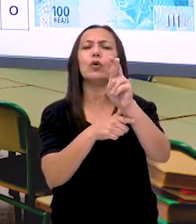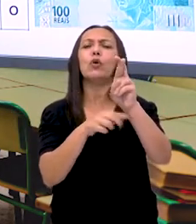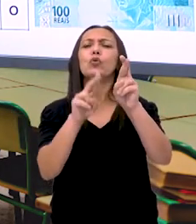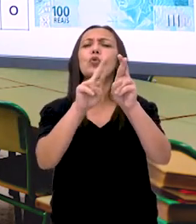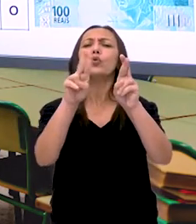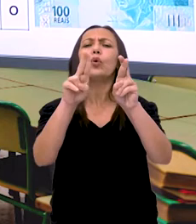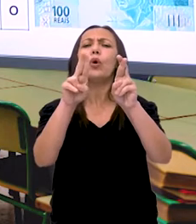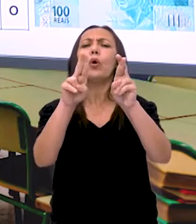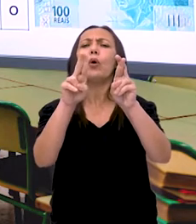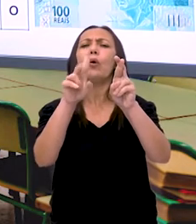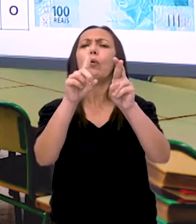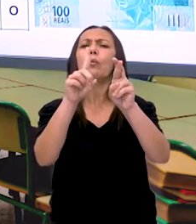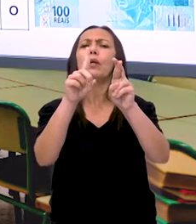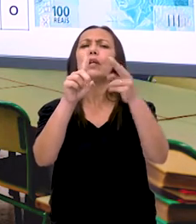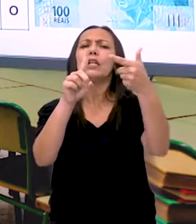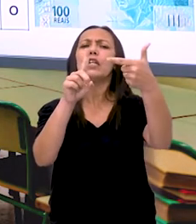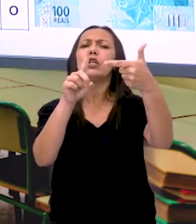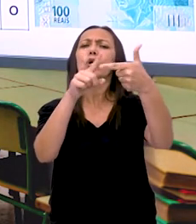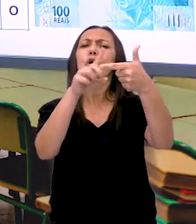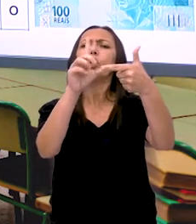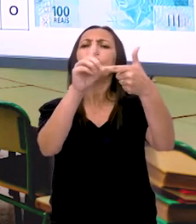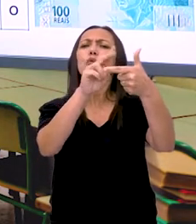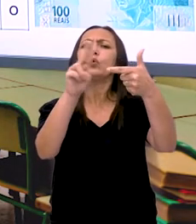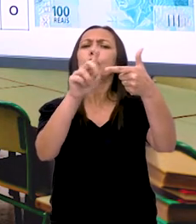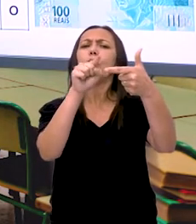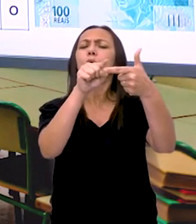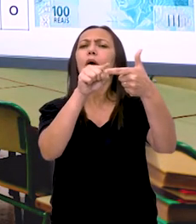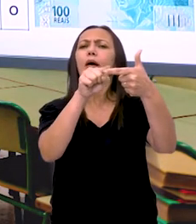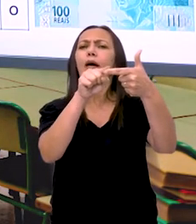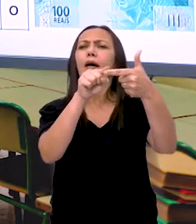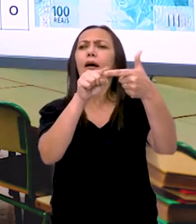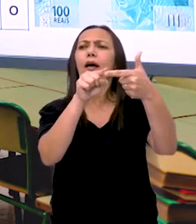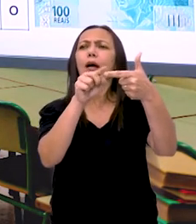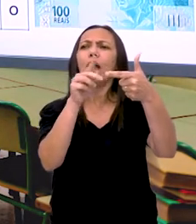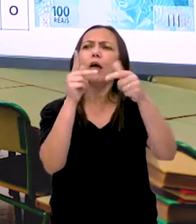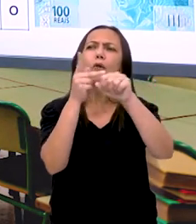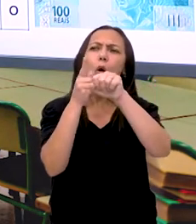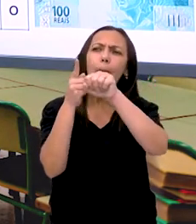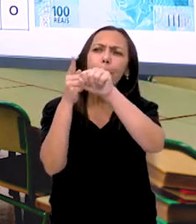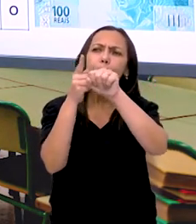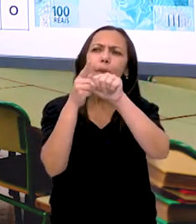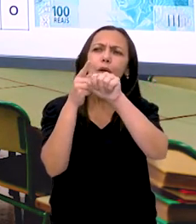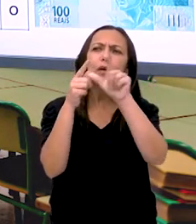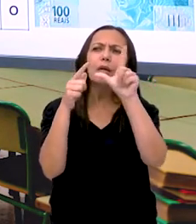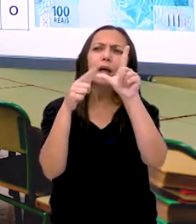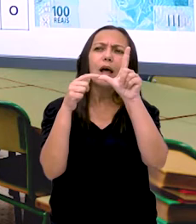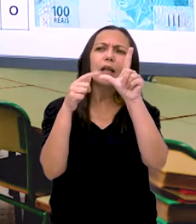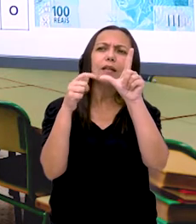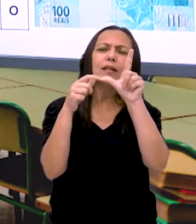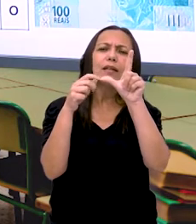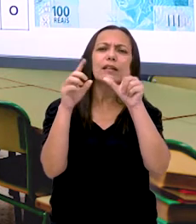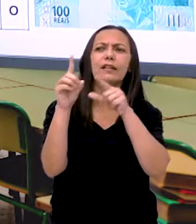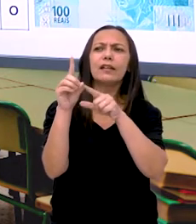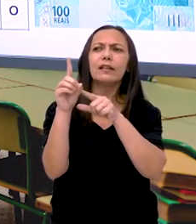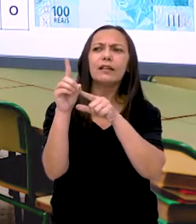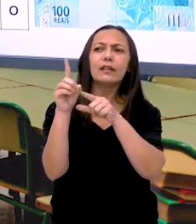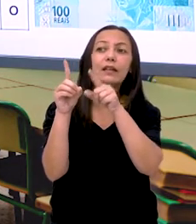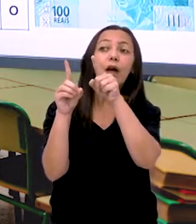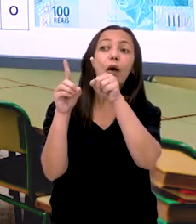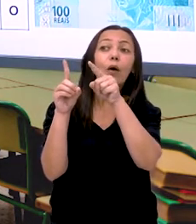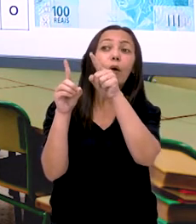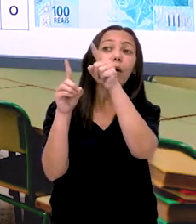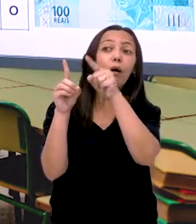Onde é que tem o nome dois? Aqui. Eu procuro pela letrinha inicial. Letrinha D.